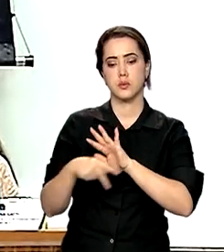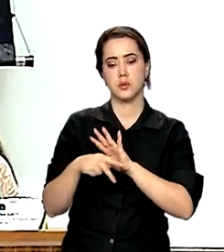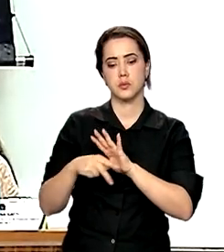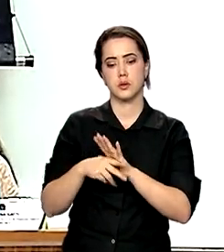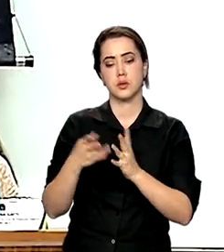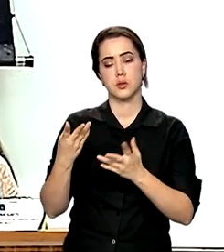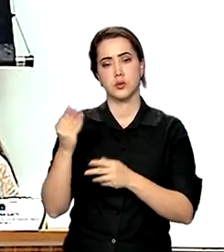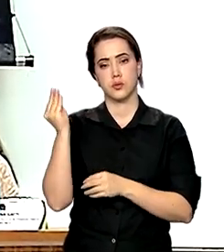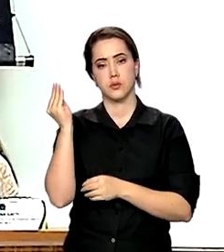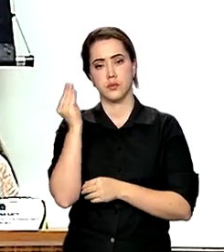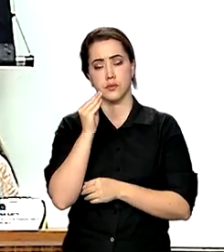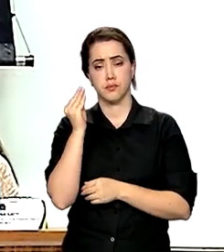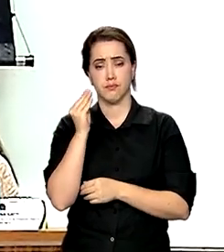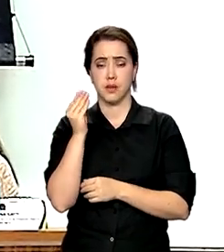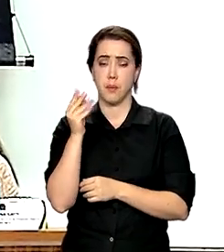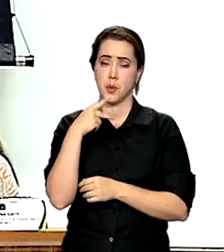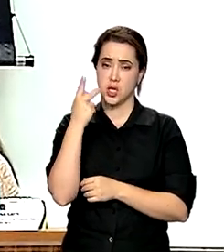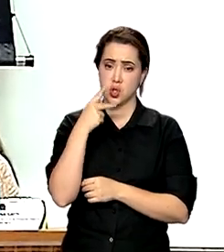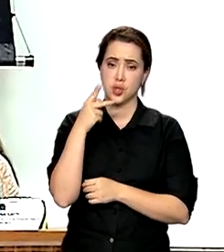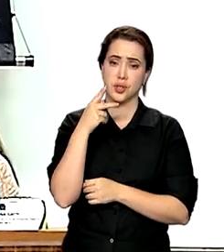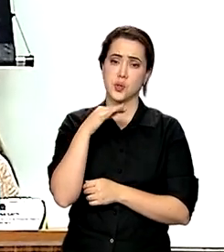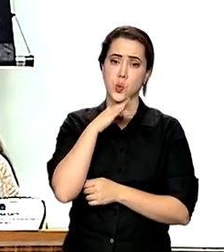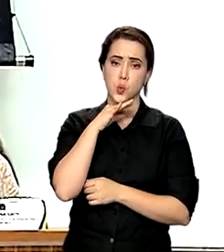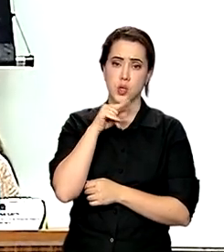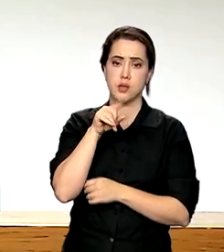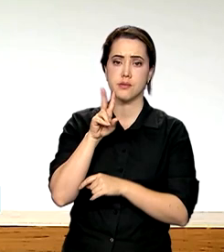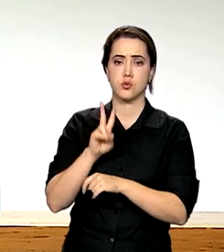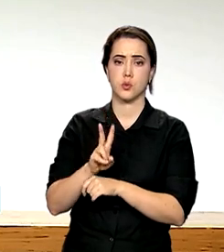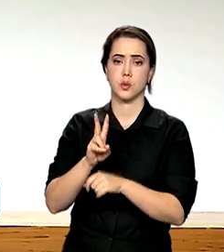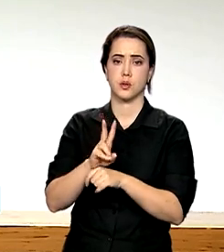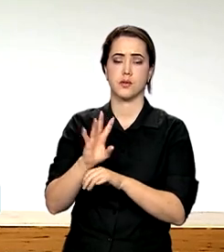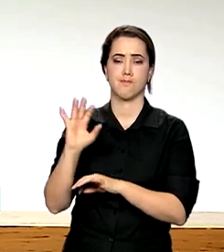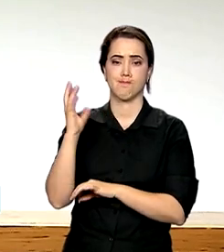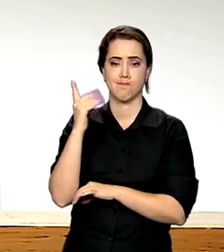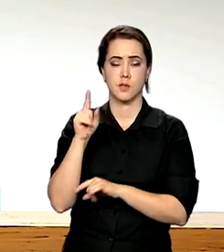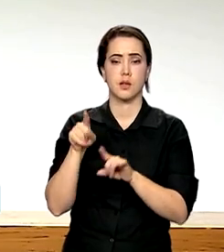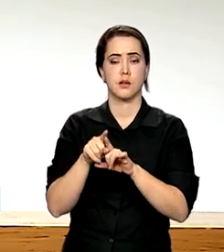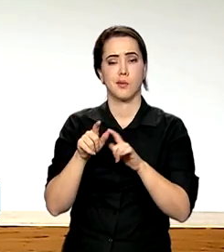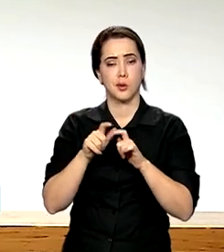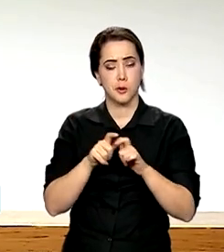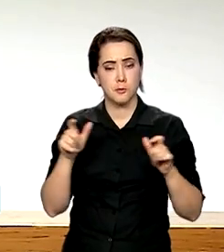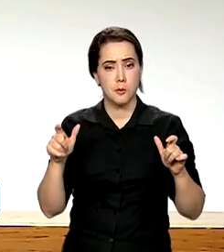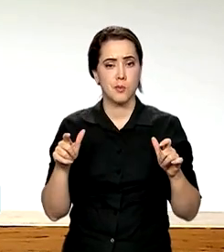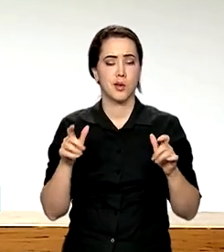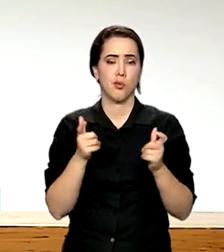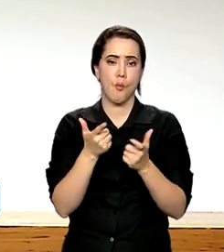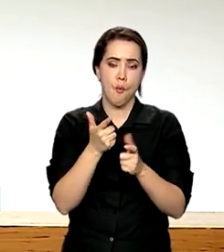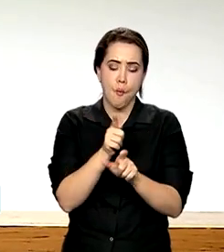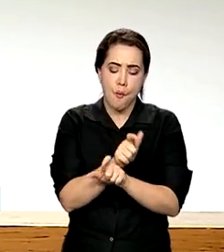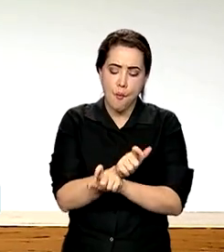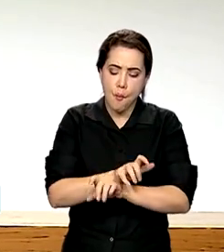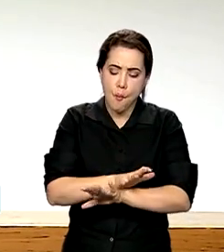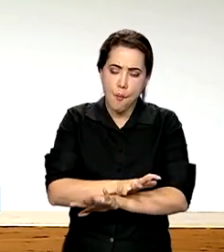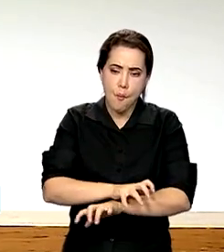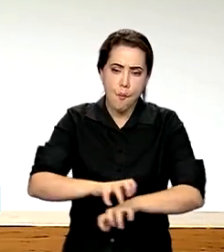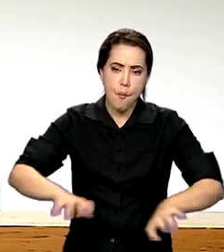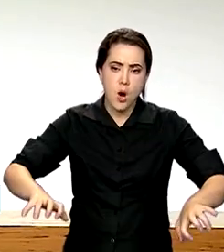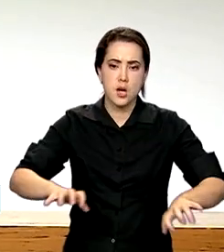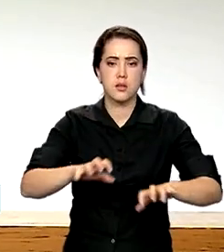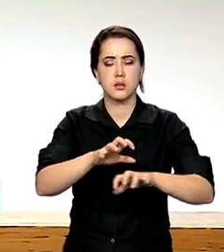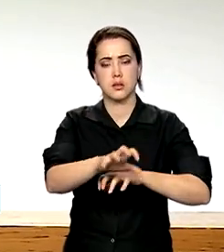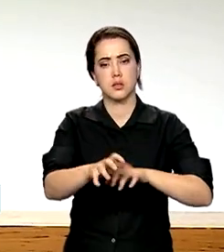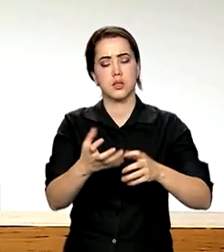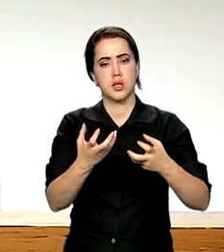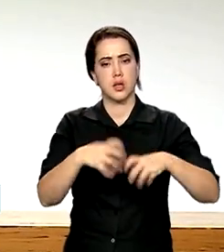enfraquecimento de políticas públicas de proteção do meio ambiente e o aumento da degradação ambiental e do aquecimento